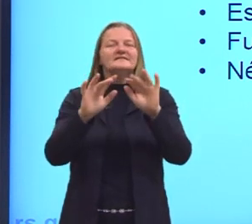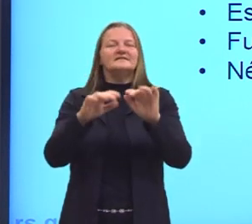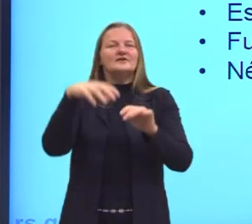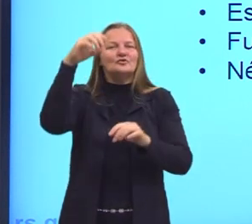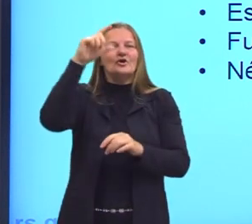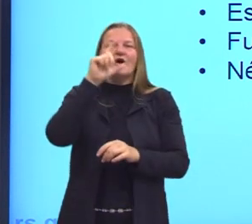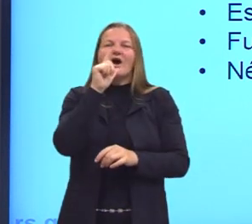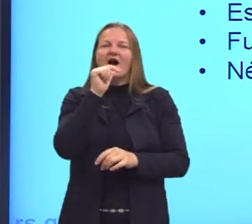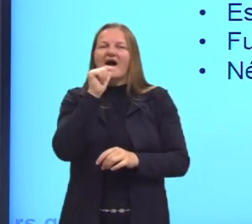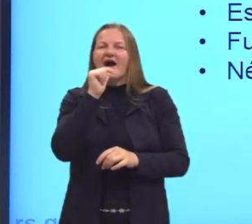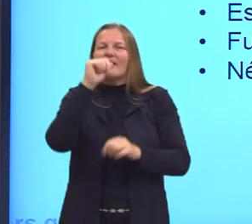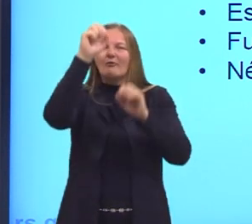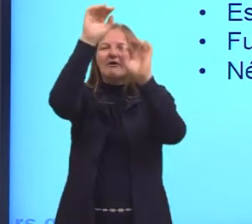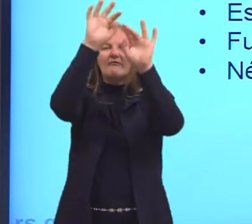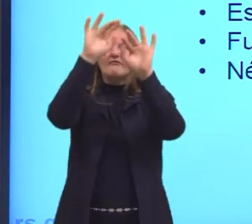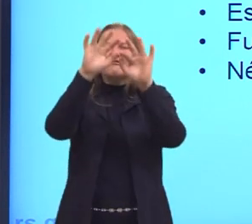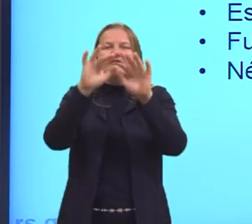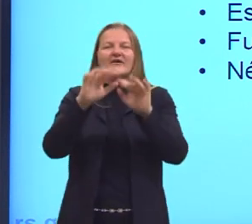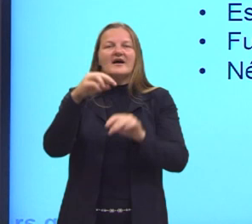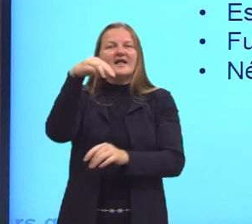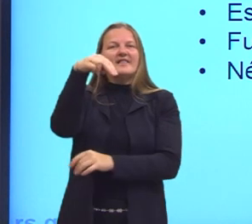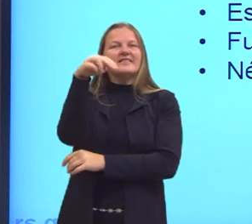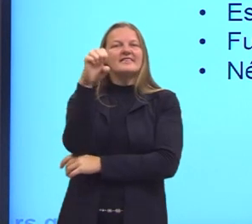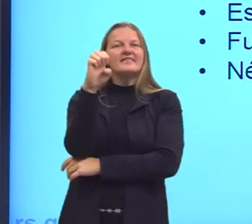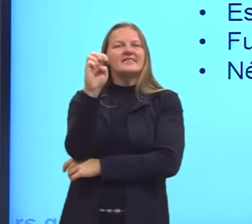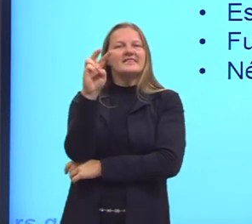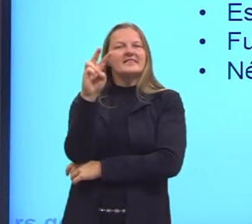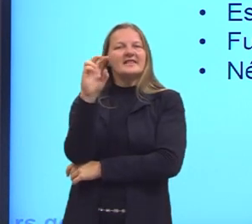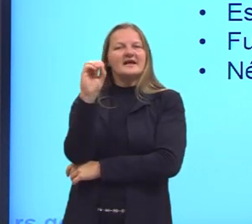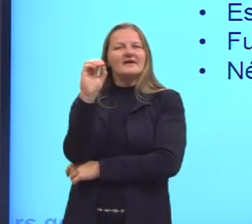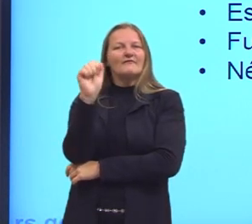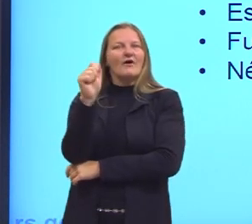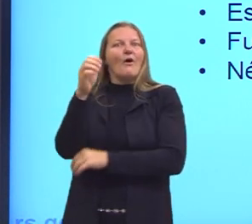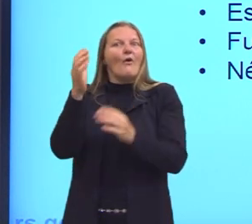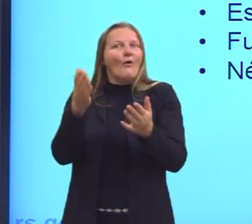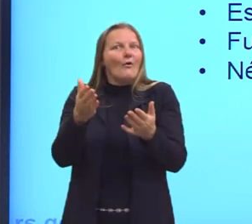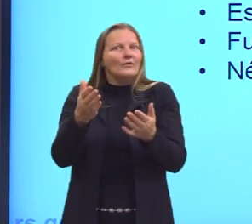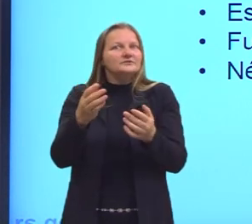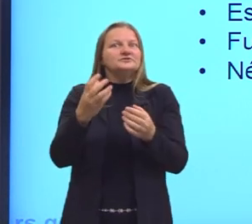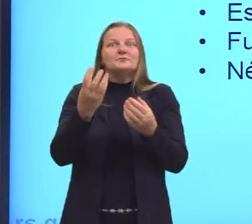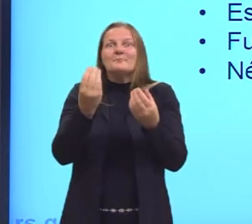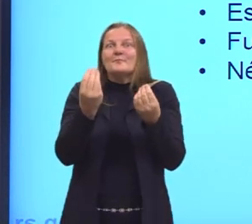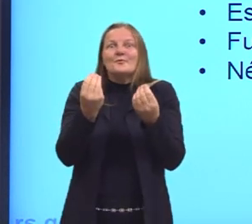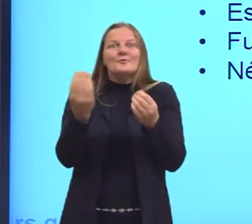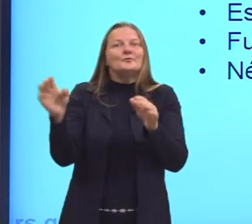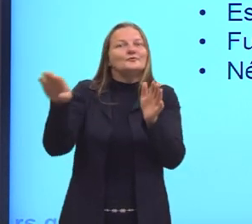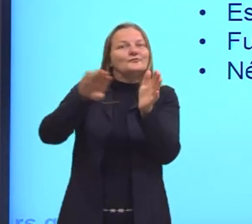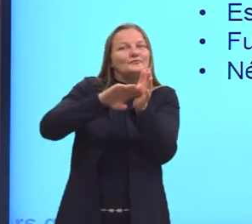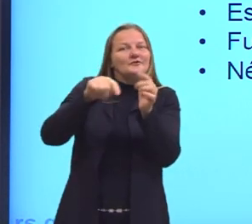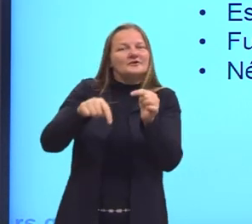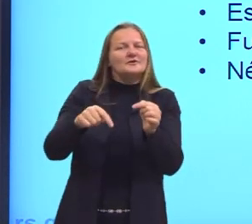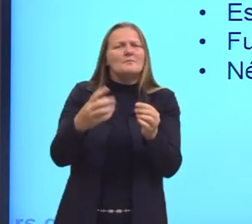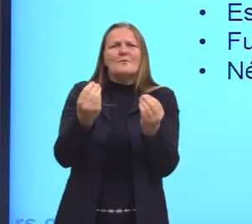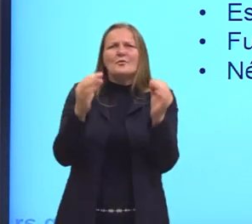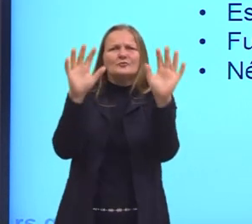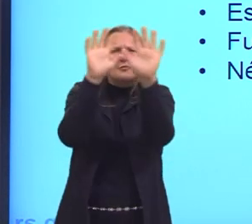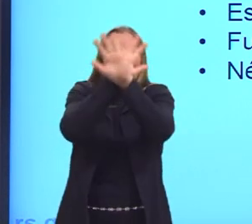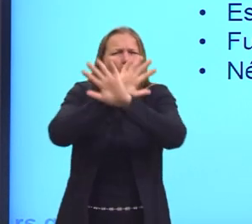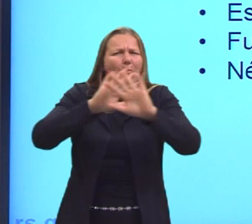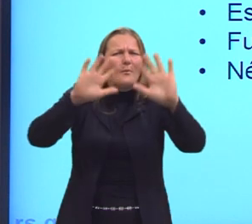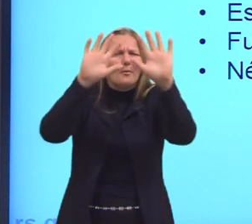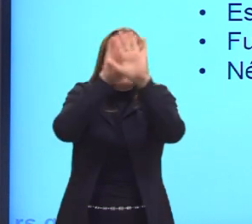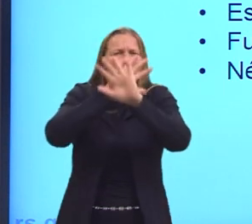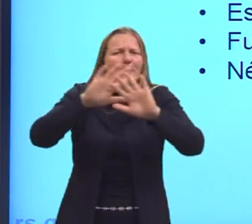aqui, nós temos bastante exemplos de nevoeiro. Inclusive, hoje tinha muito para vir para o estúdio, tinha muito nevoeiro na